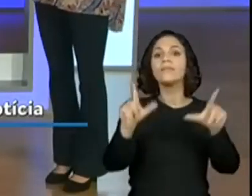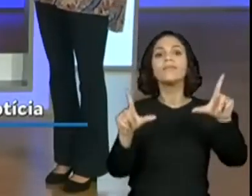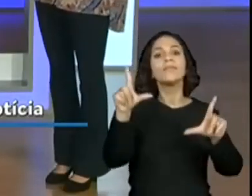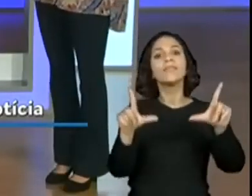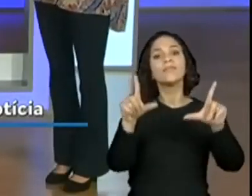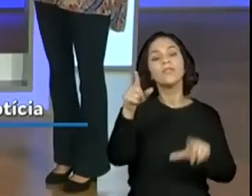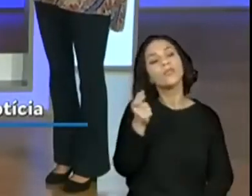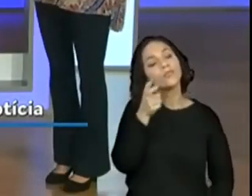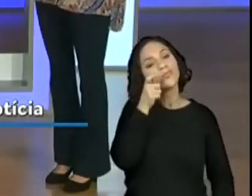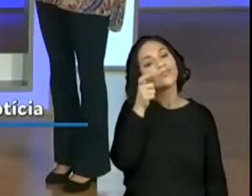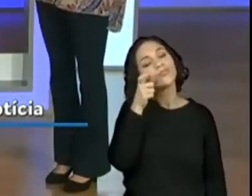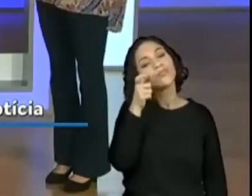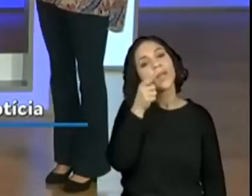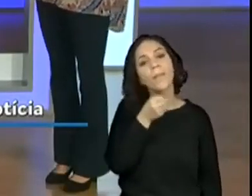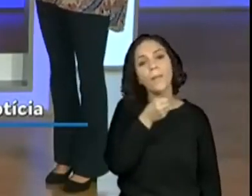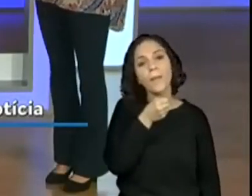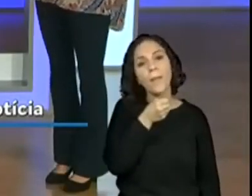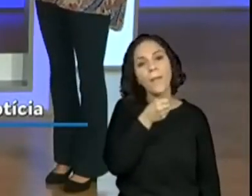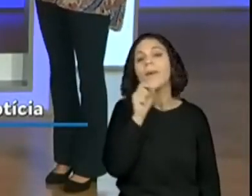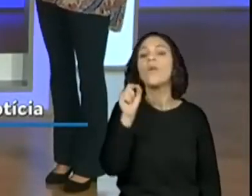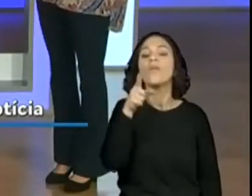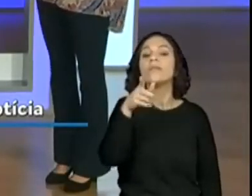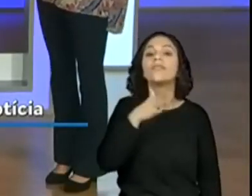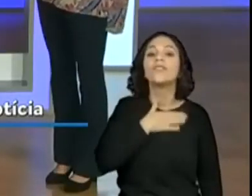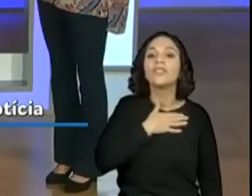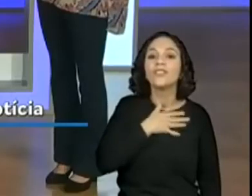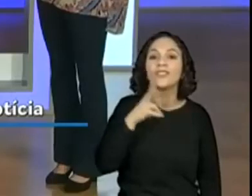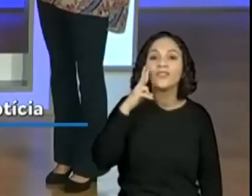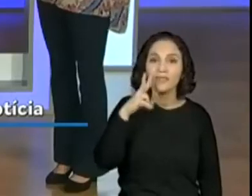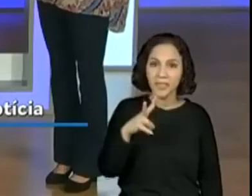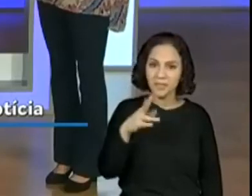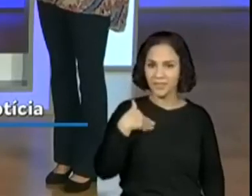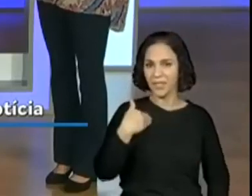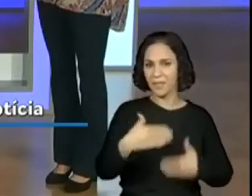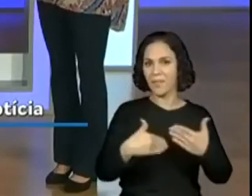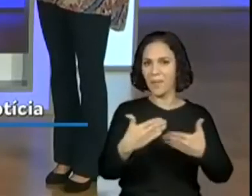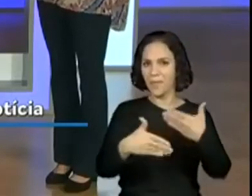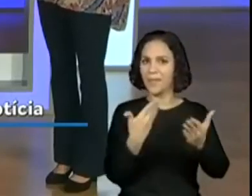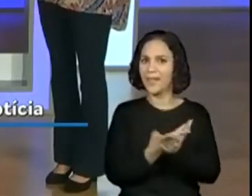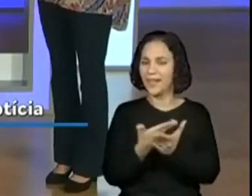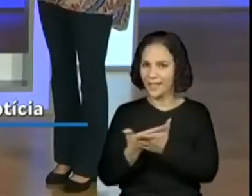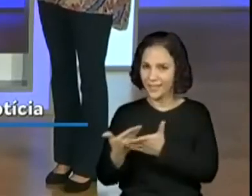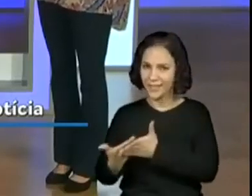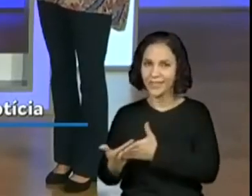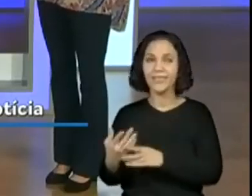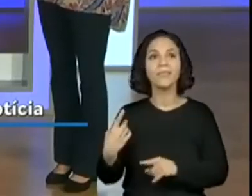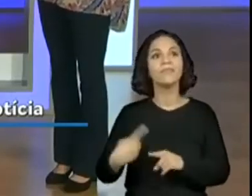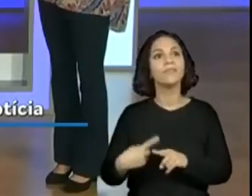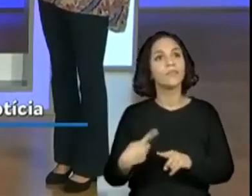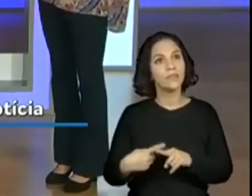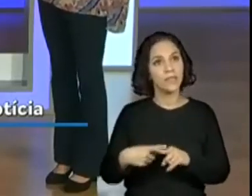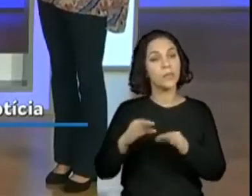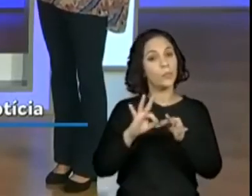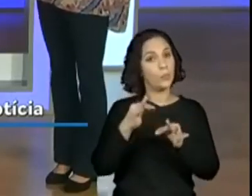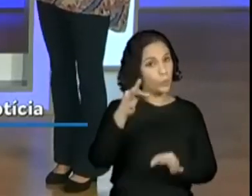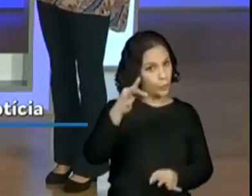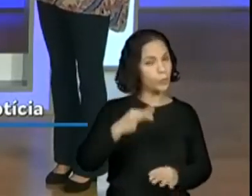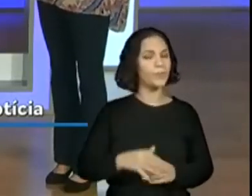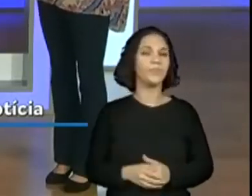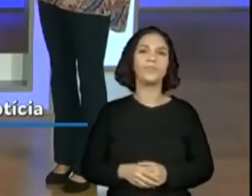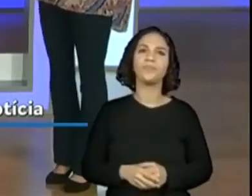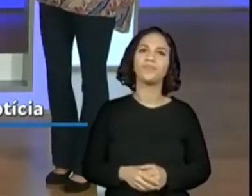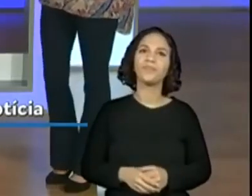assistem a um telejornal. Coloquem aí que a gente vai ficar ligadinho e vamos dando frequência à aula, porque essas aulas estão, assim, bem longas.